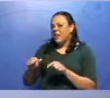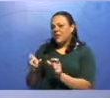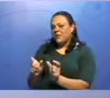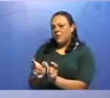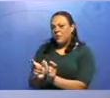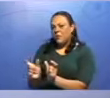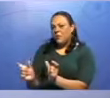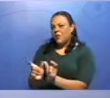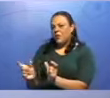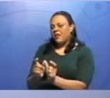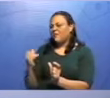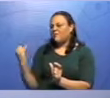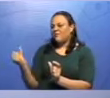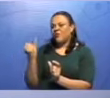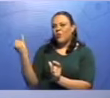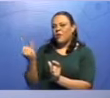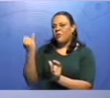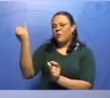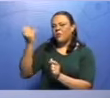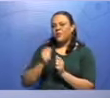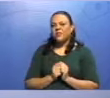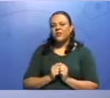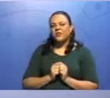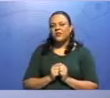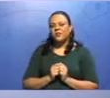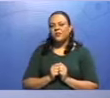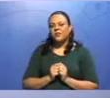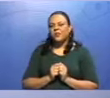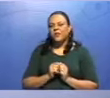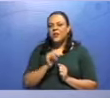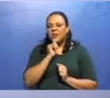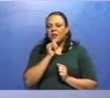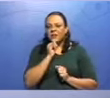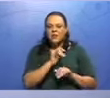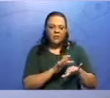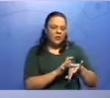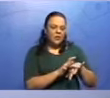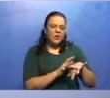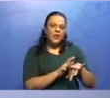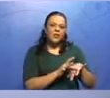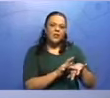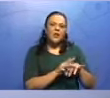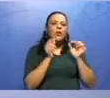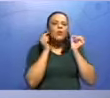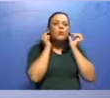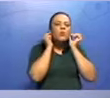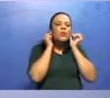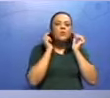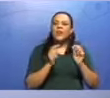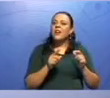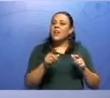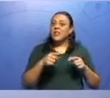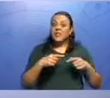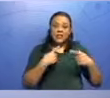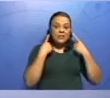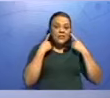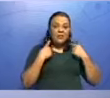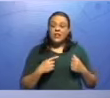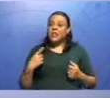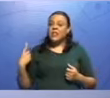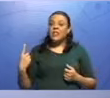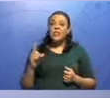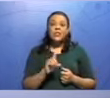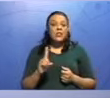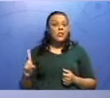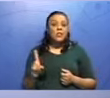É como se elas fossem acessórios, como se fosse um anel, como se fosse um brinco, como se fosse uma pulseira. Ninguém vai falar, nossa,